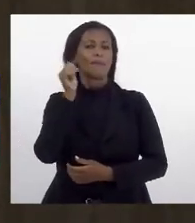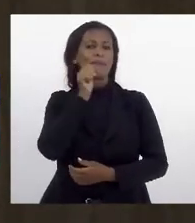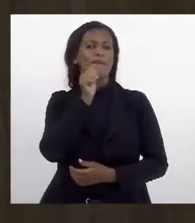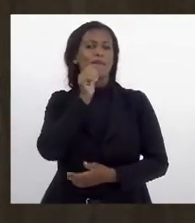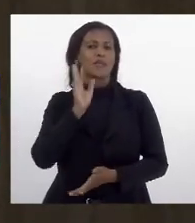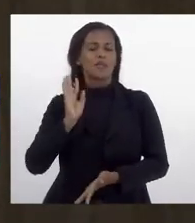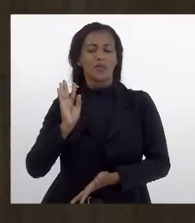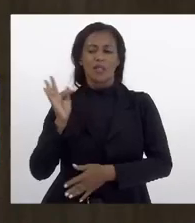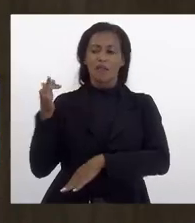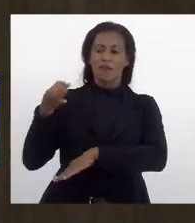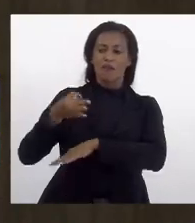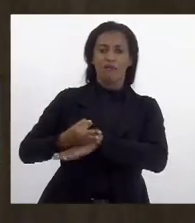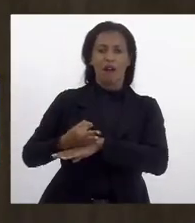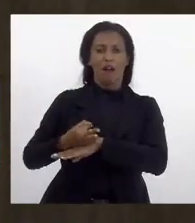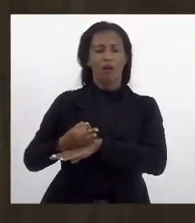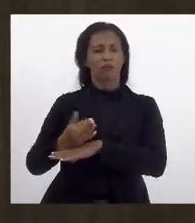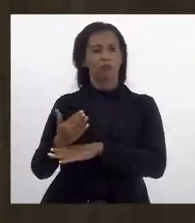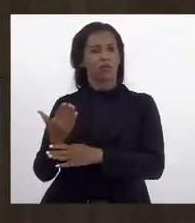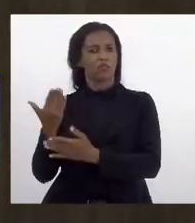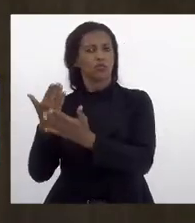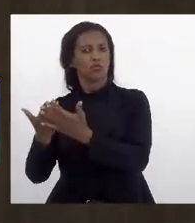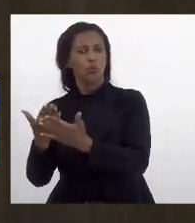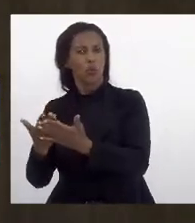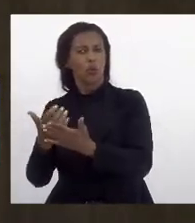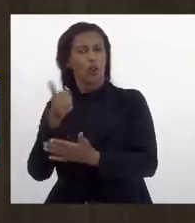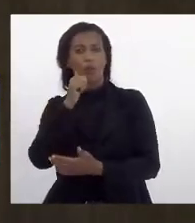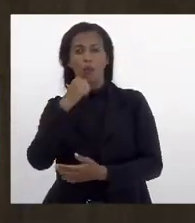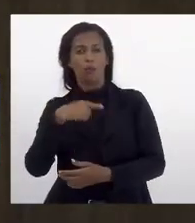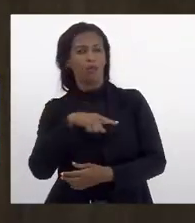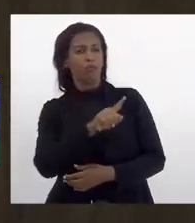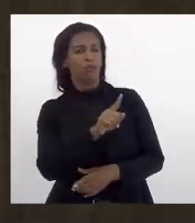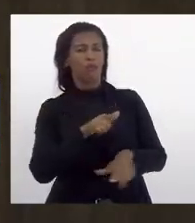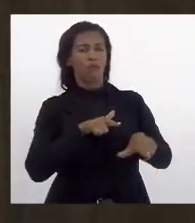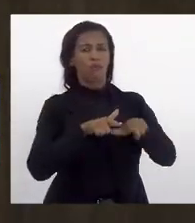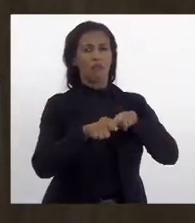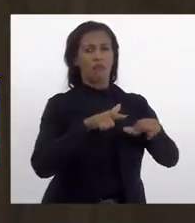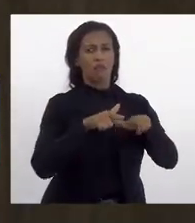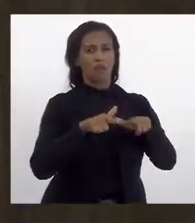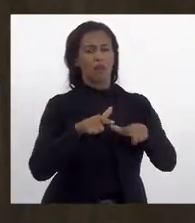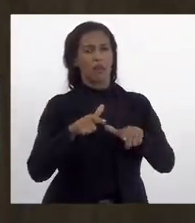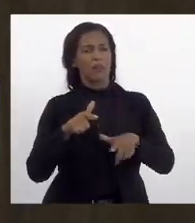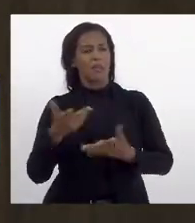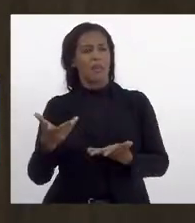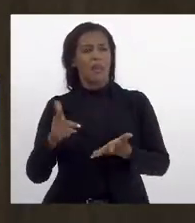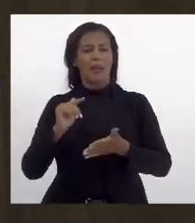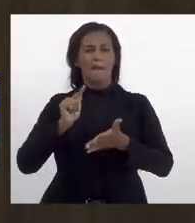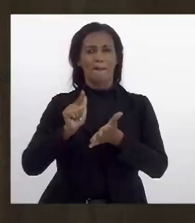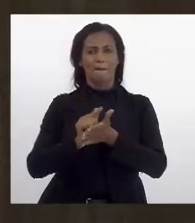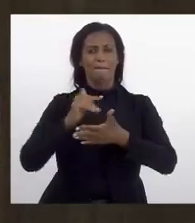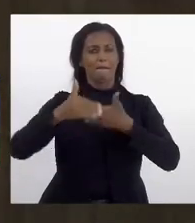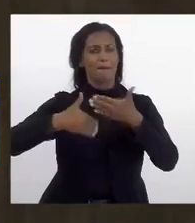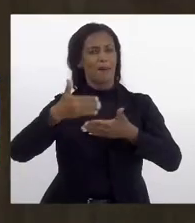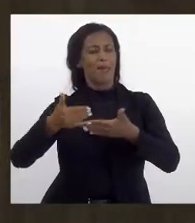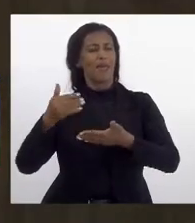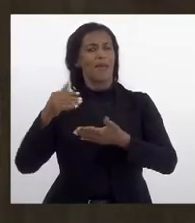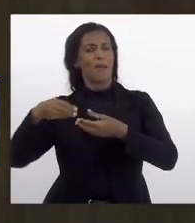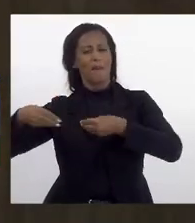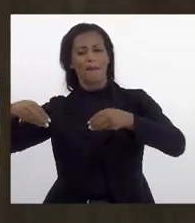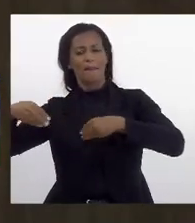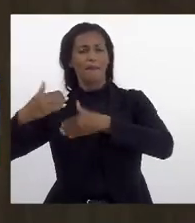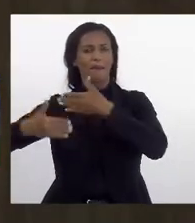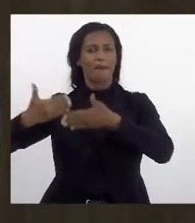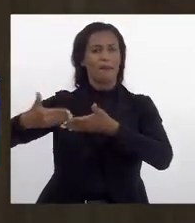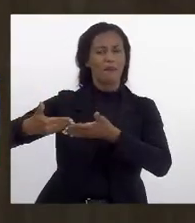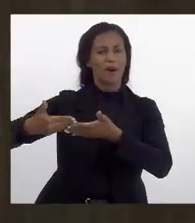faltam à escola mulheres deixam de trabalhar que miolo de pão que papel higiênico que paninho são